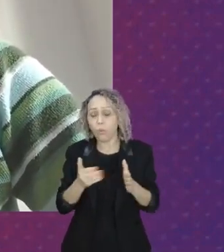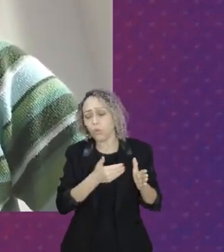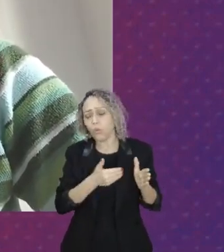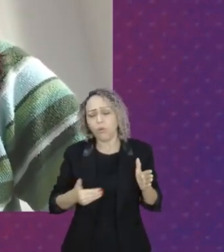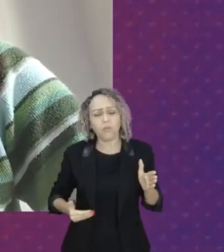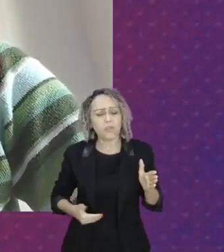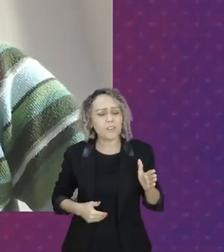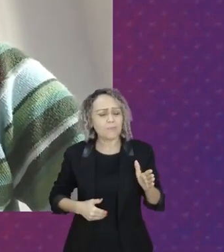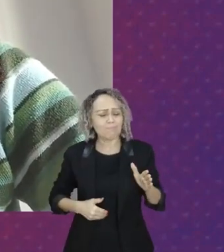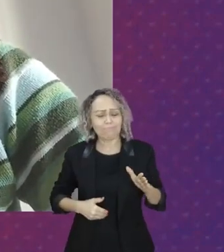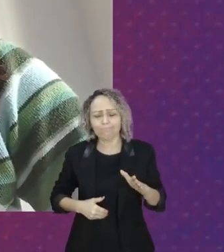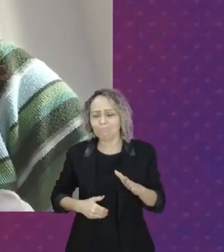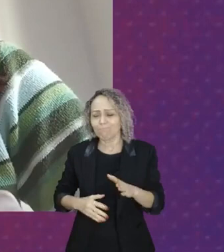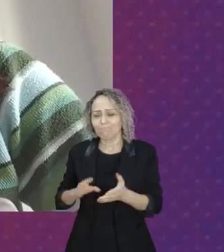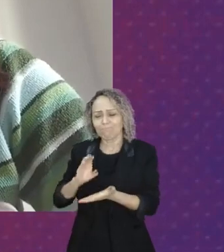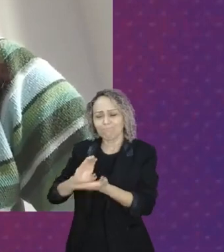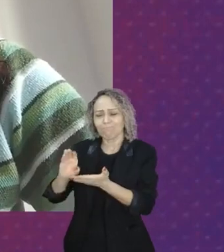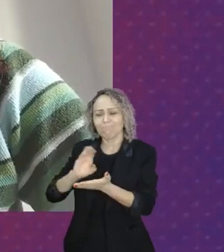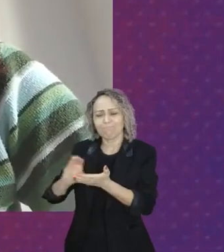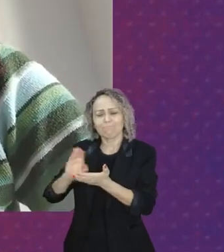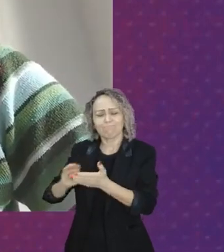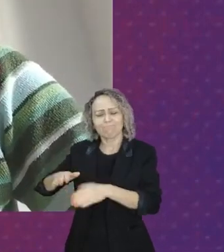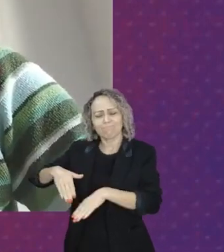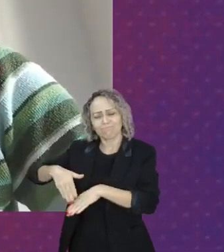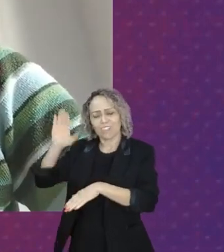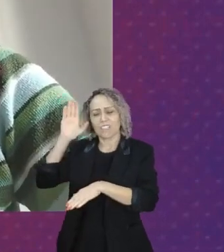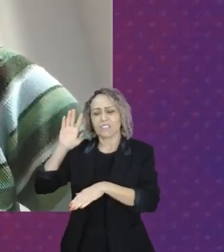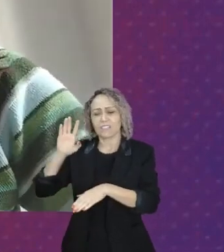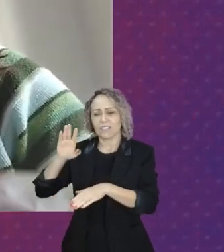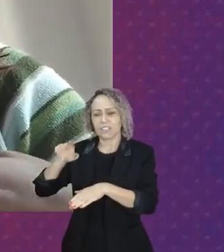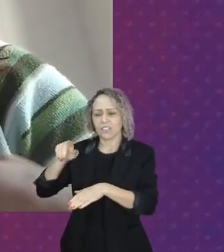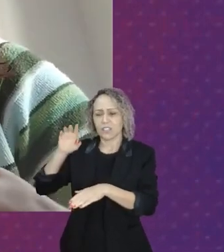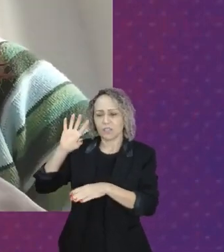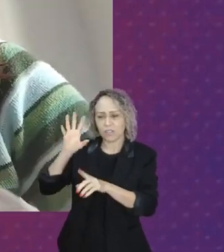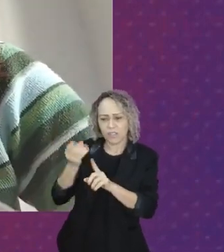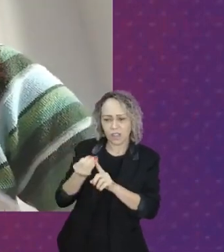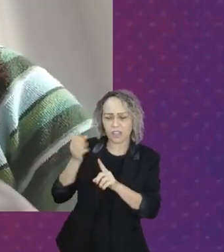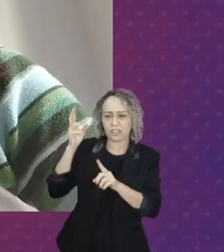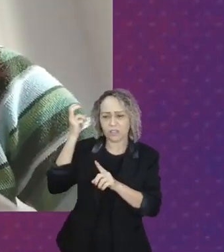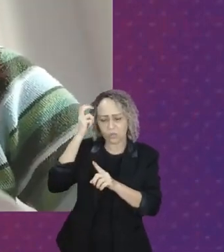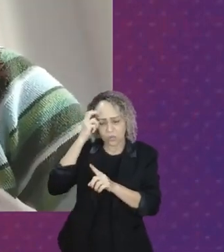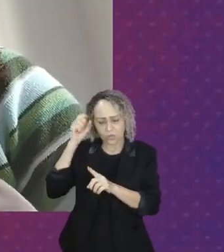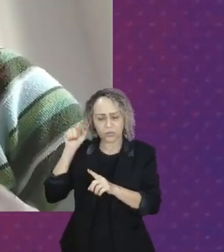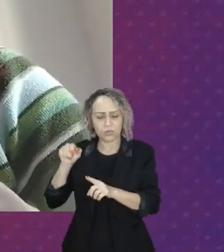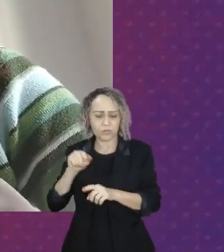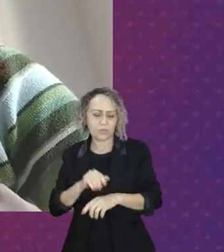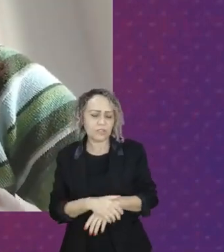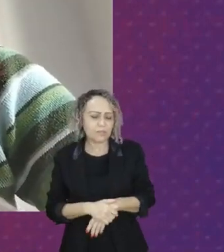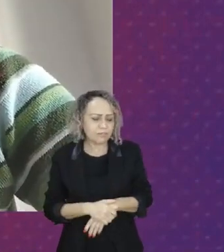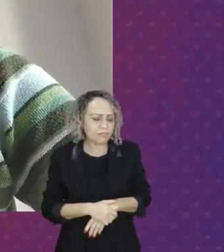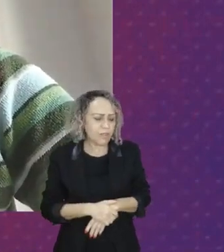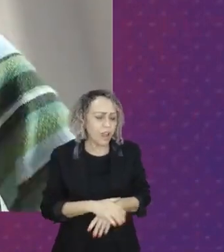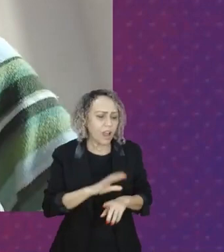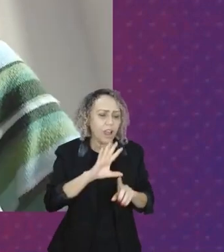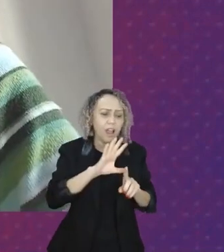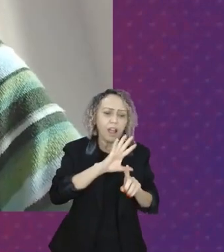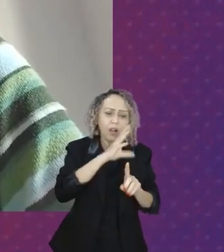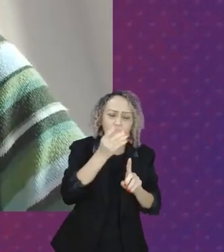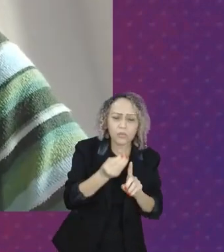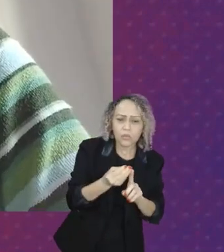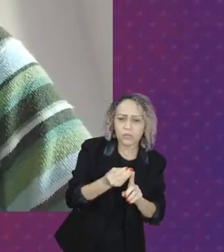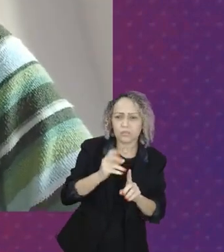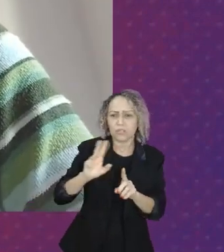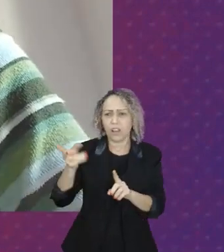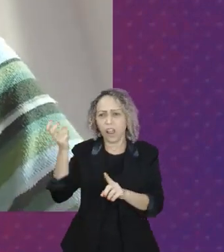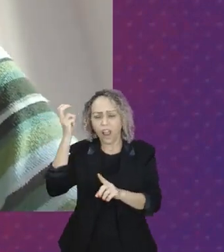a arte e a cultura são transformadoras sociais e também nos trazem um sentimento de pertencimento. Se a gente for